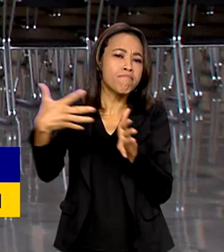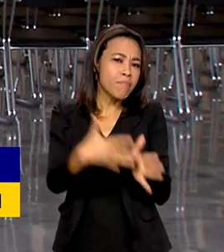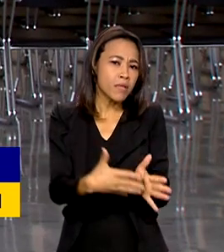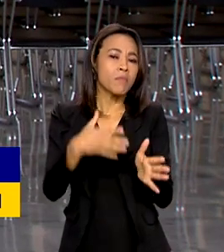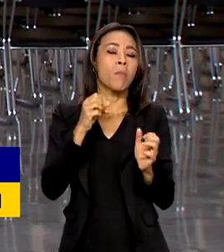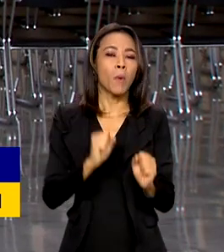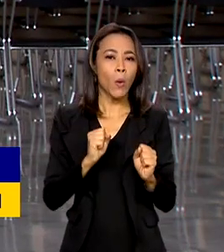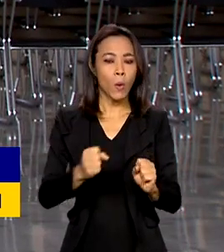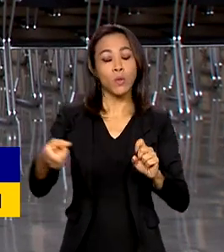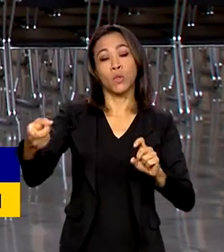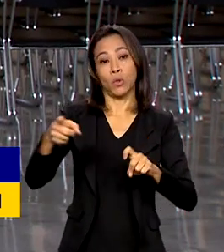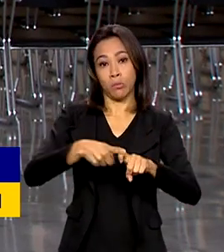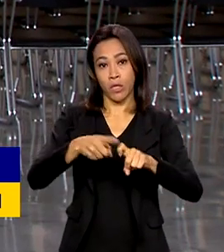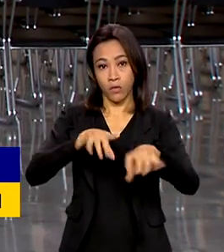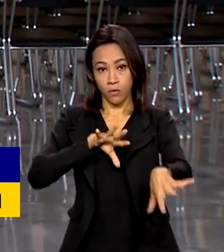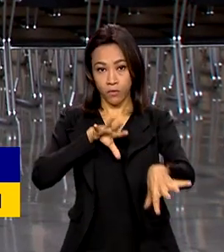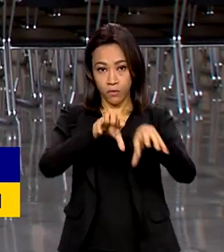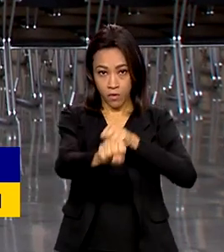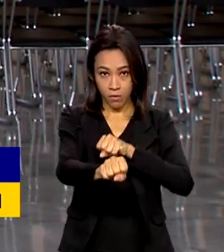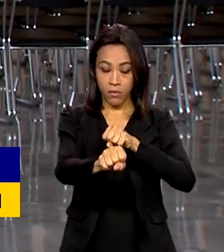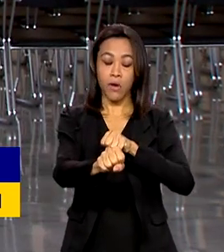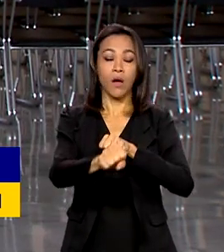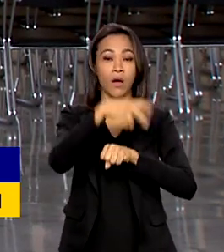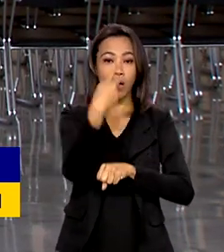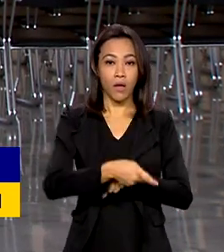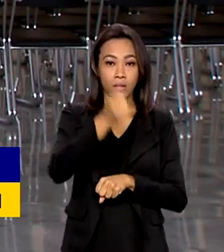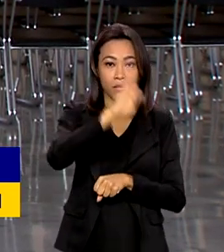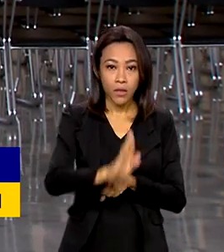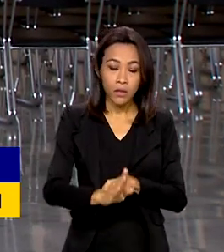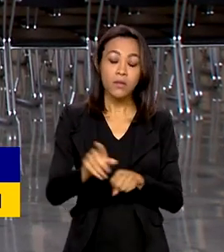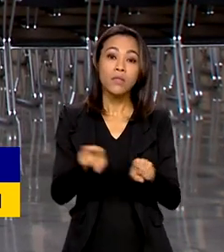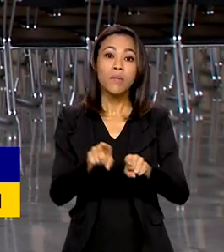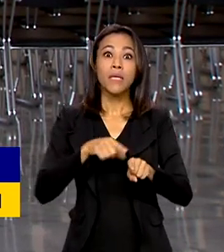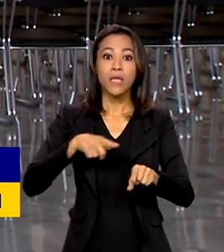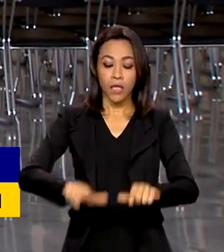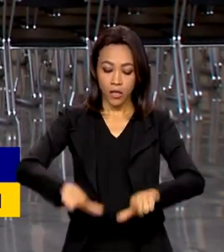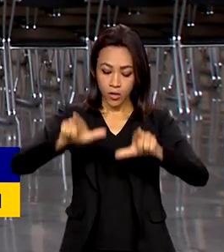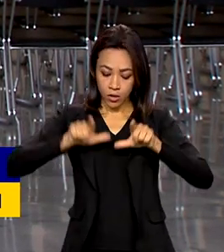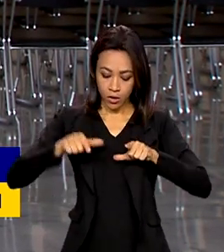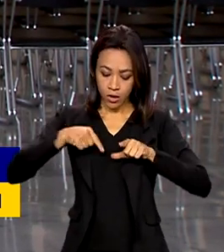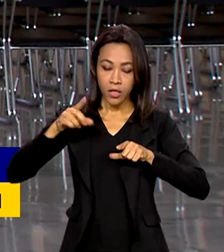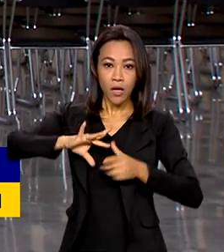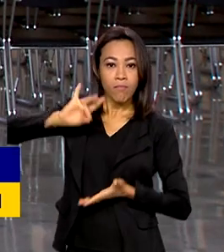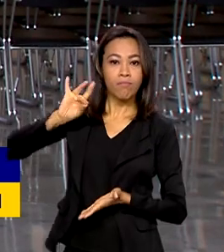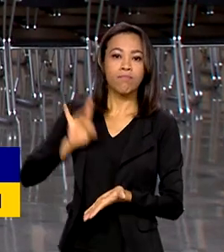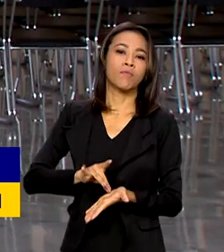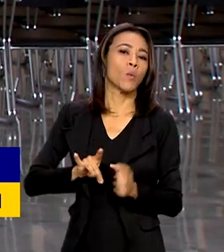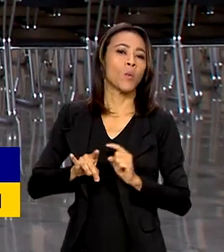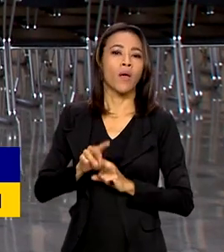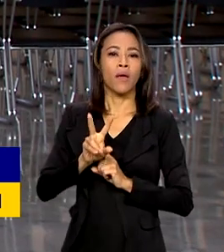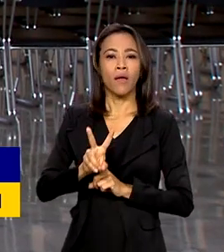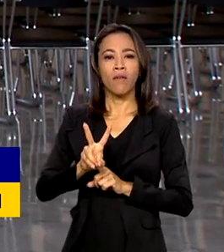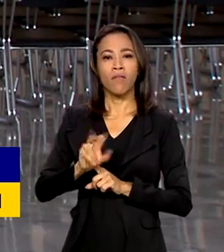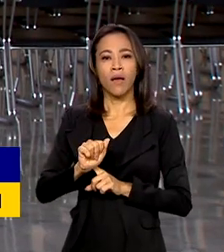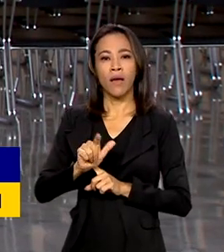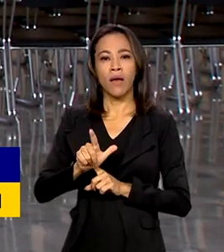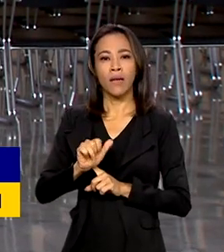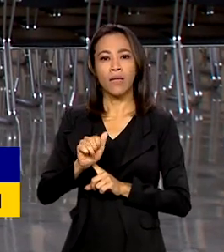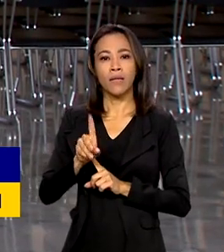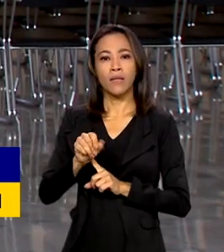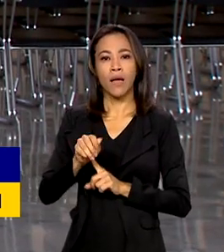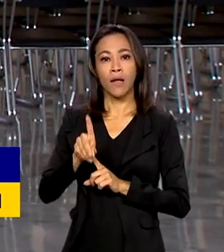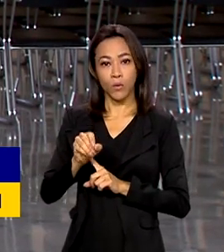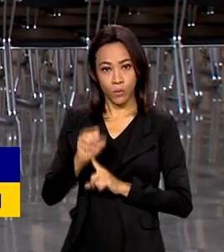os médicos formados em instituições brasileiras ou com diploma revalidado aqui no país. E em segundo lugar, os